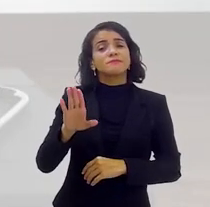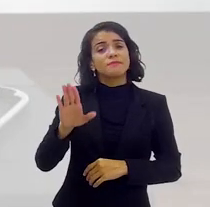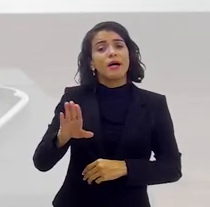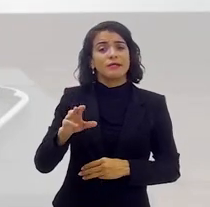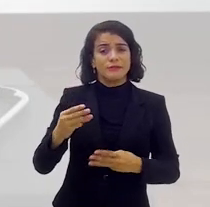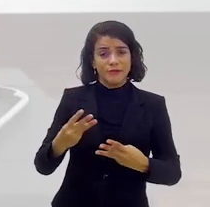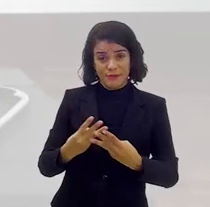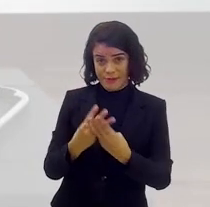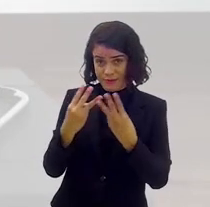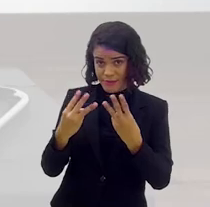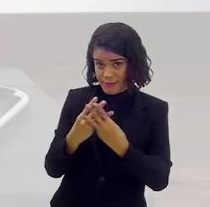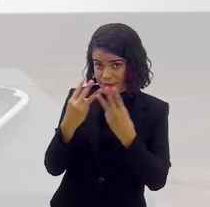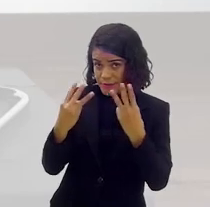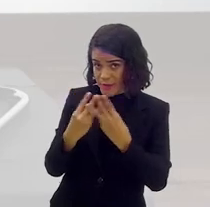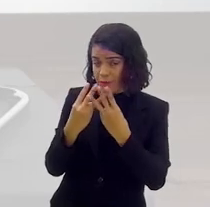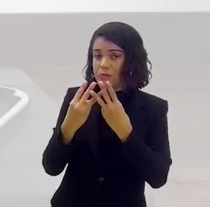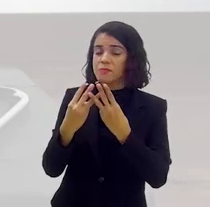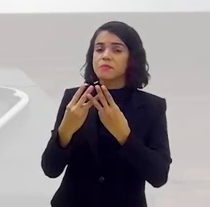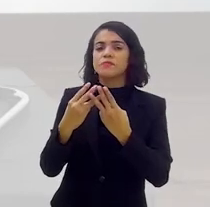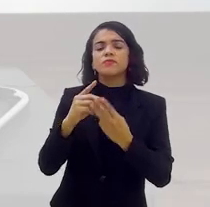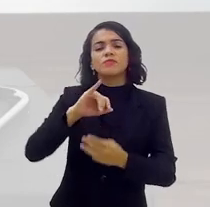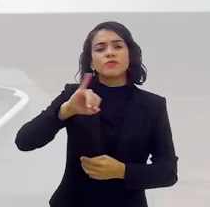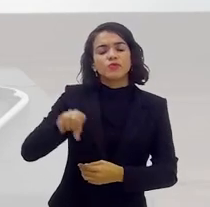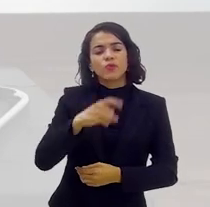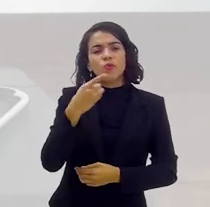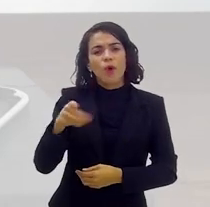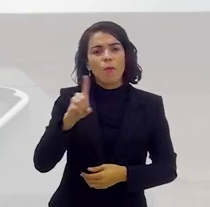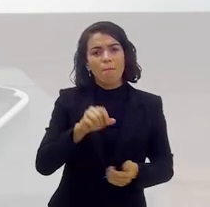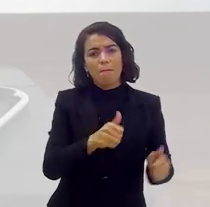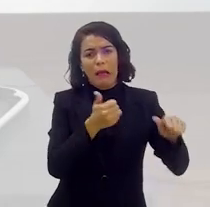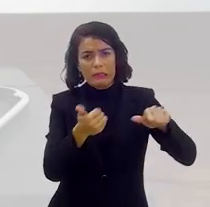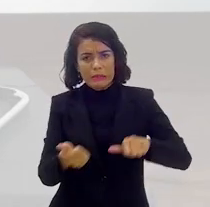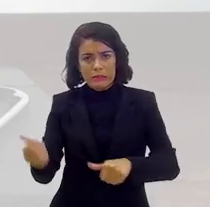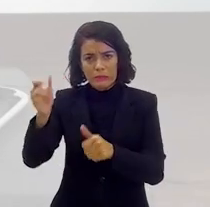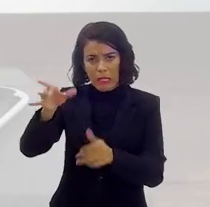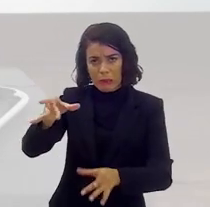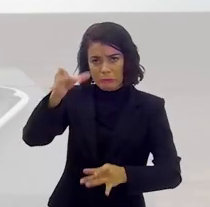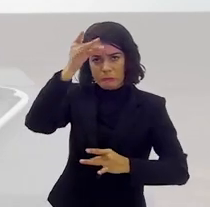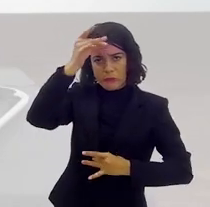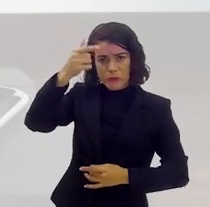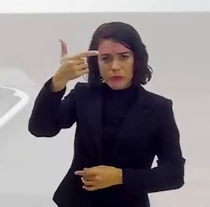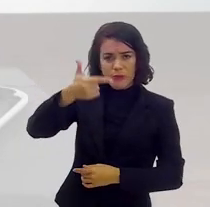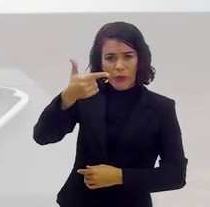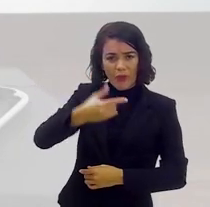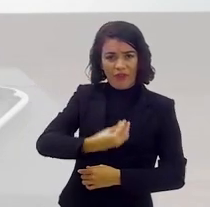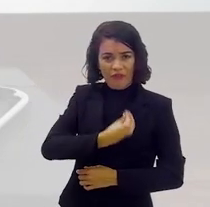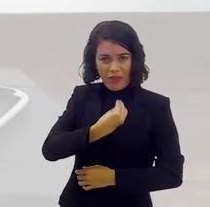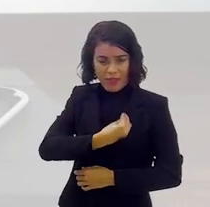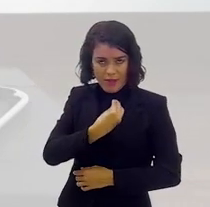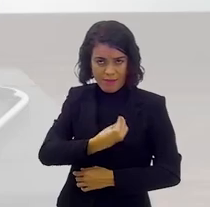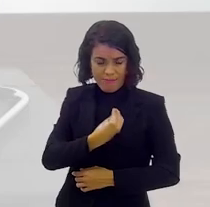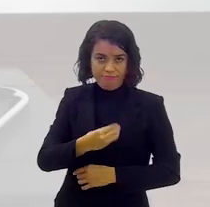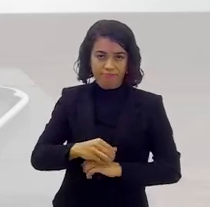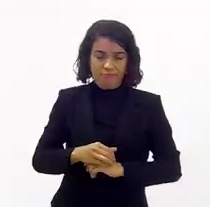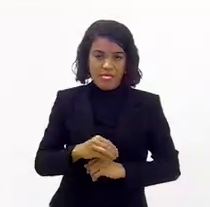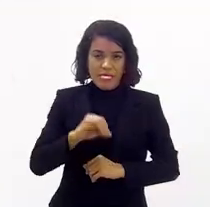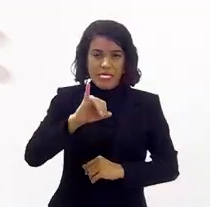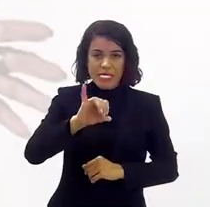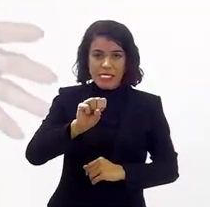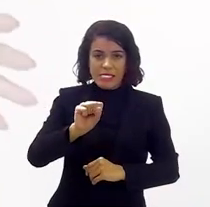Para os judeus, João Batista poderia ser uma reencarnação de Isaías, do profeta Isaías.